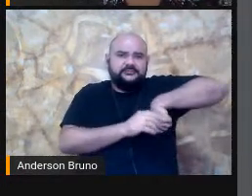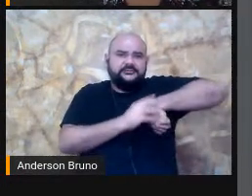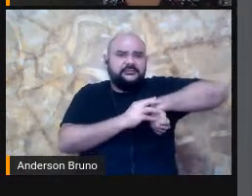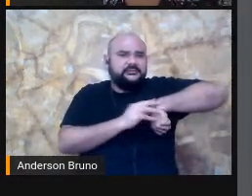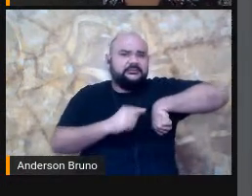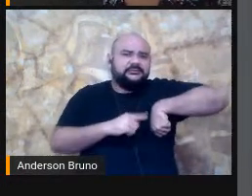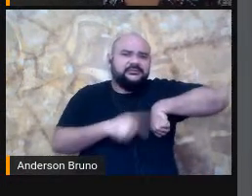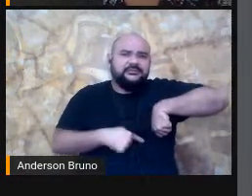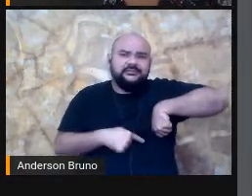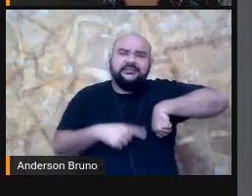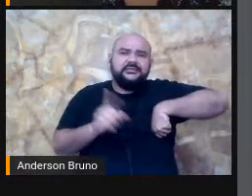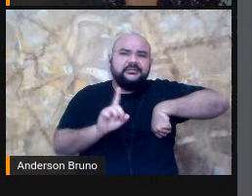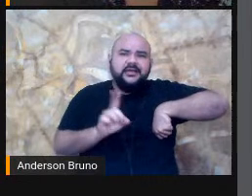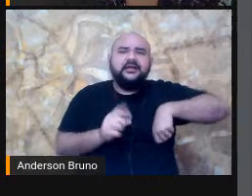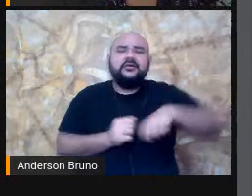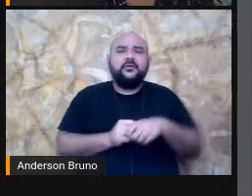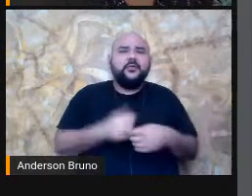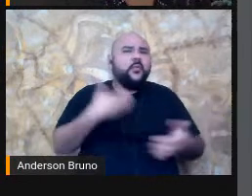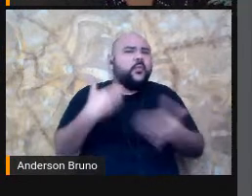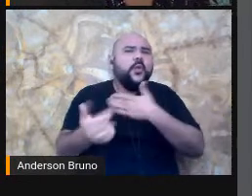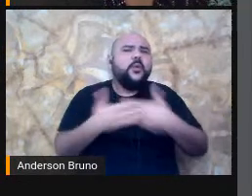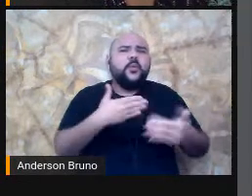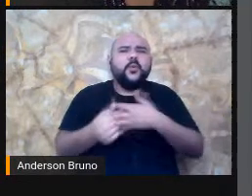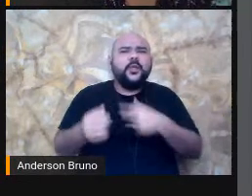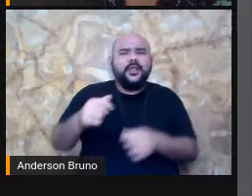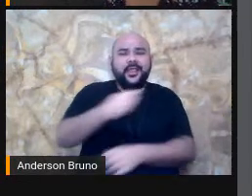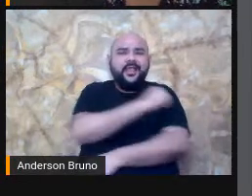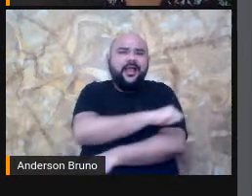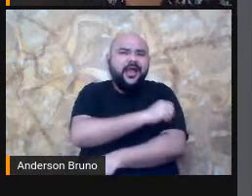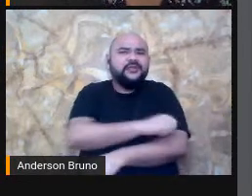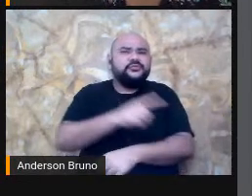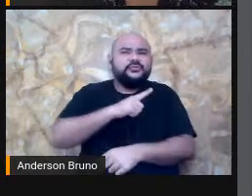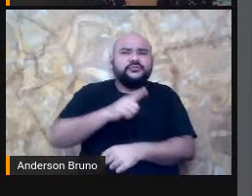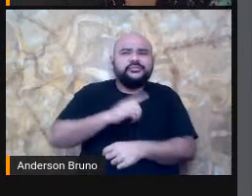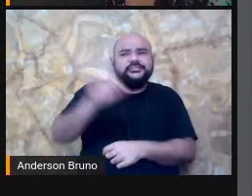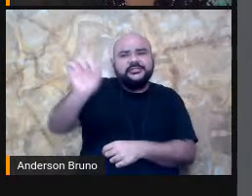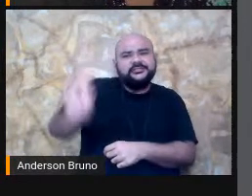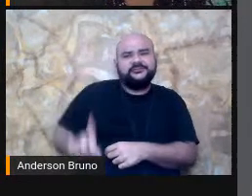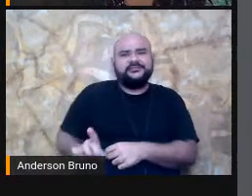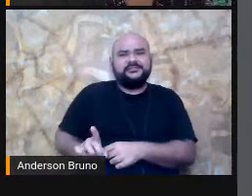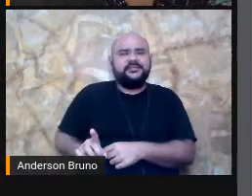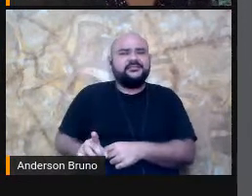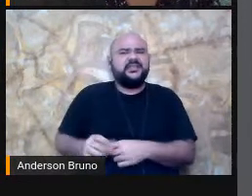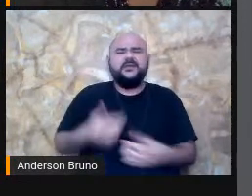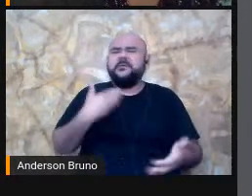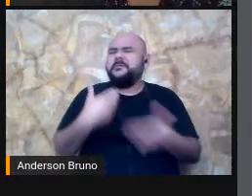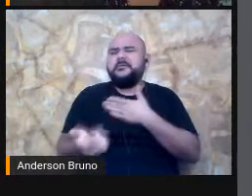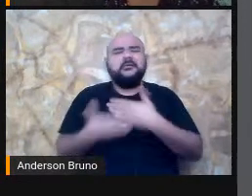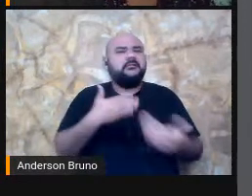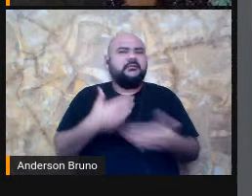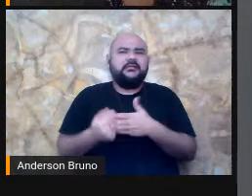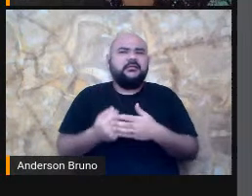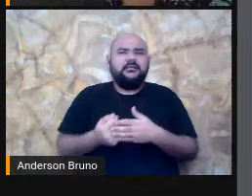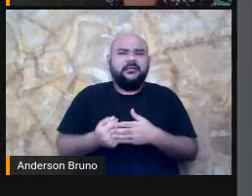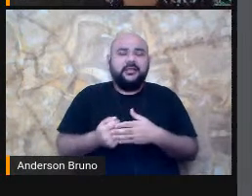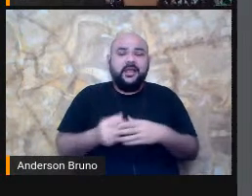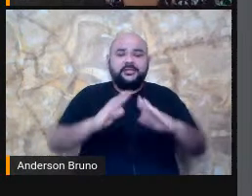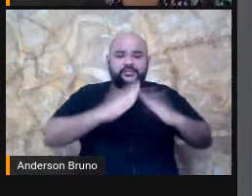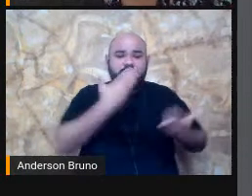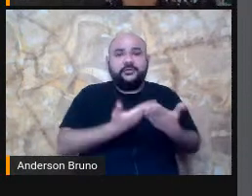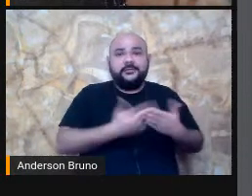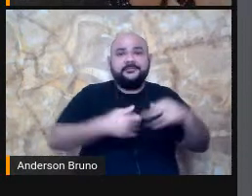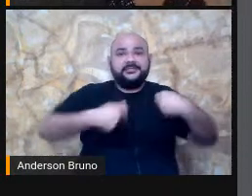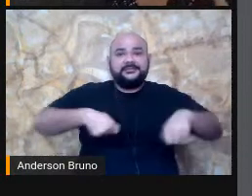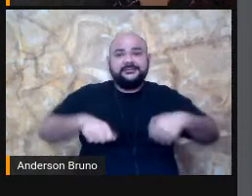Motora Então Nós Precisamos Sim Entender Que os níveis De